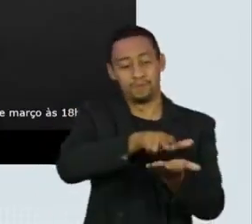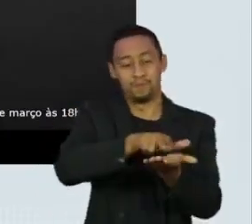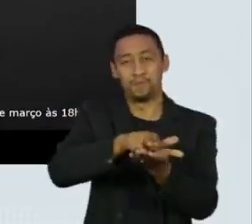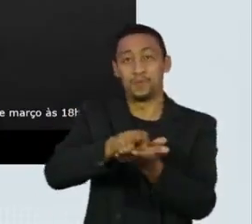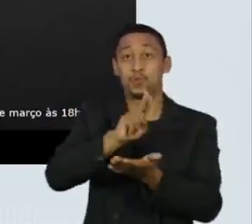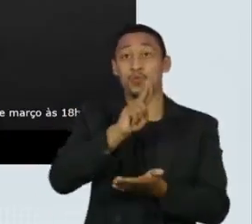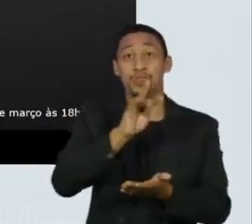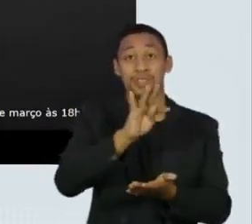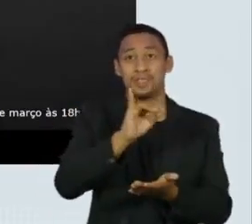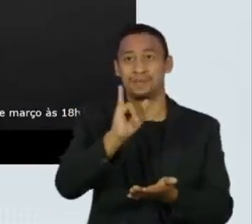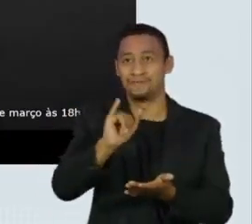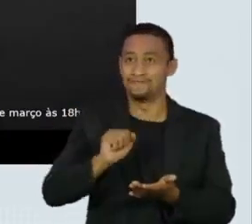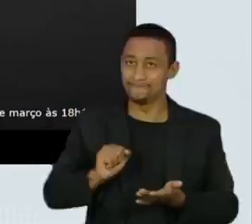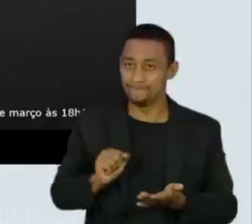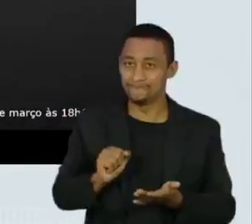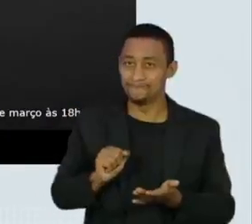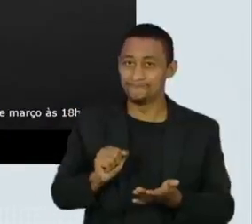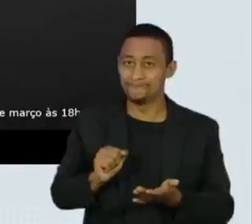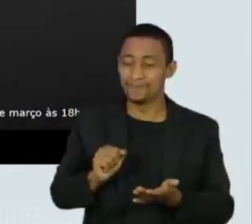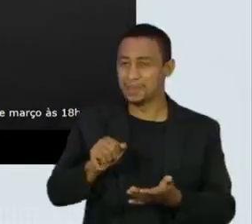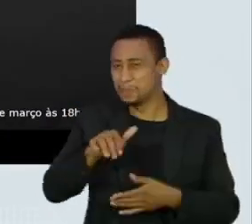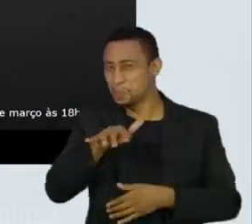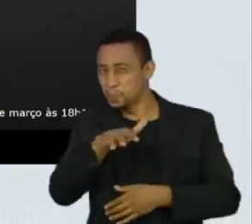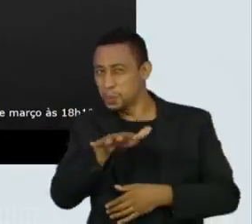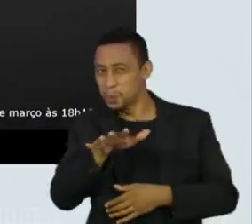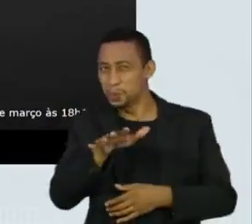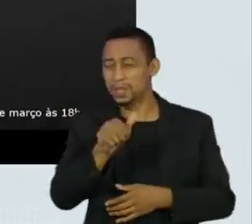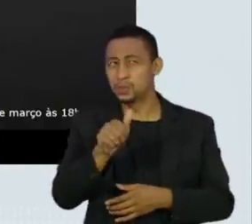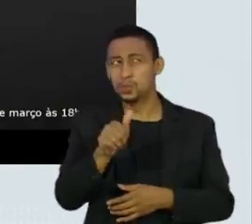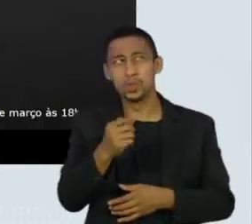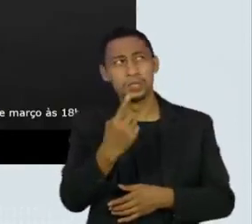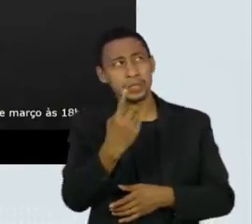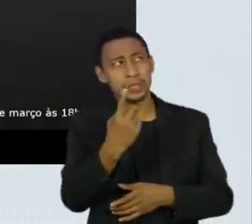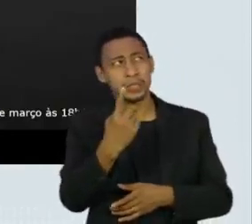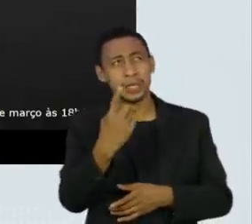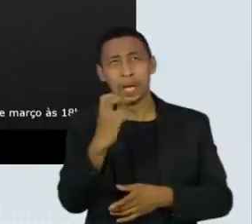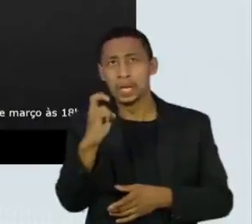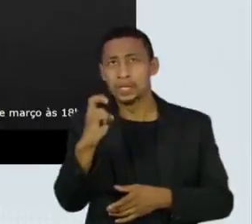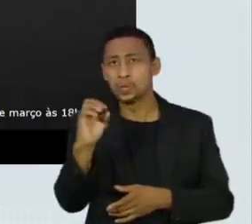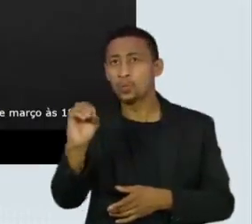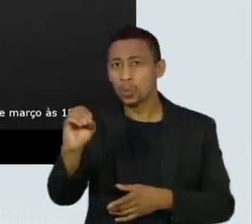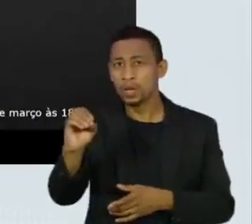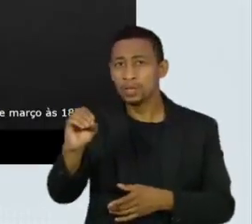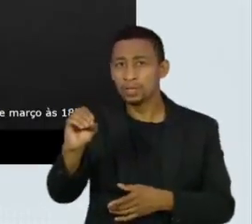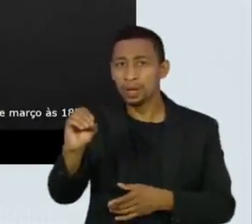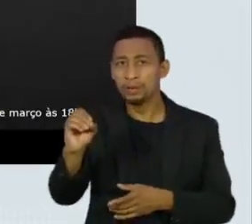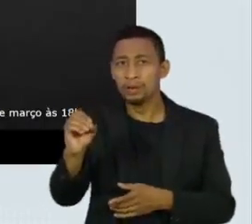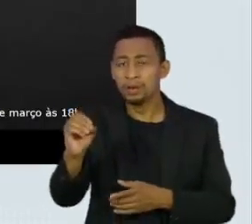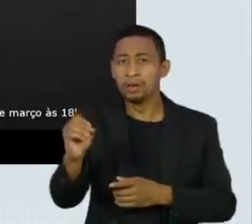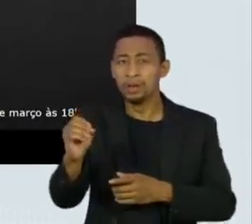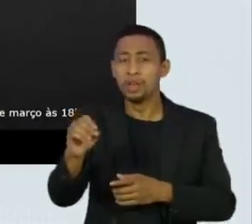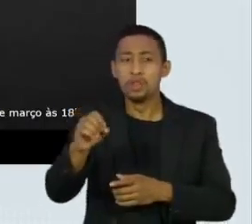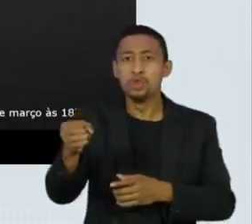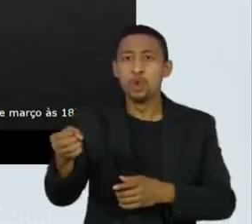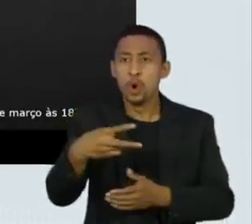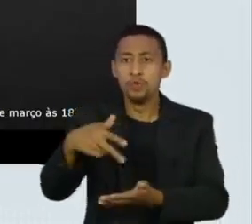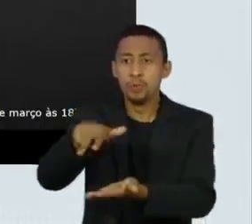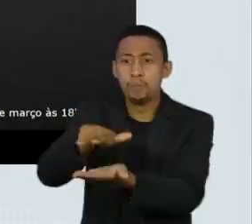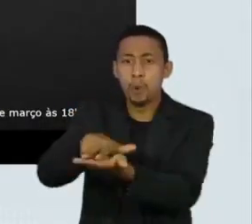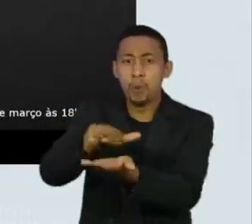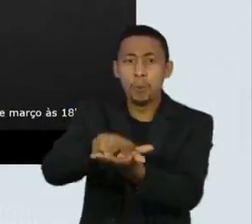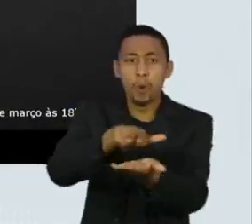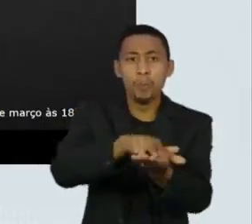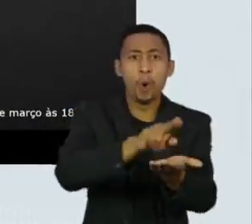São, em média, 150 novas admissões nas unidades de